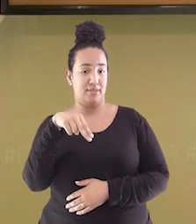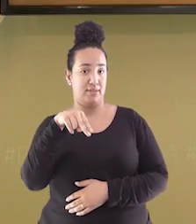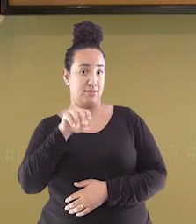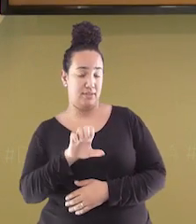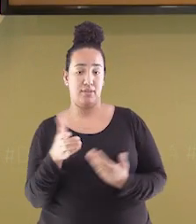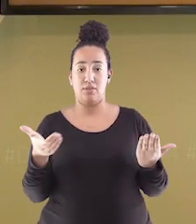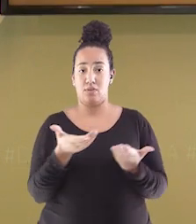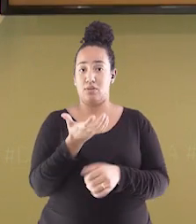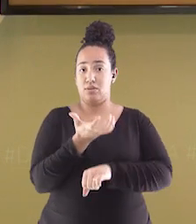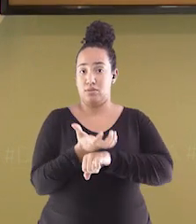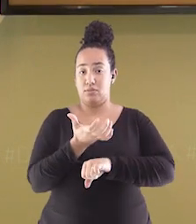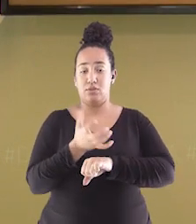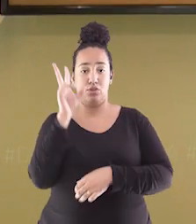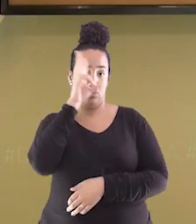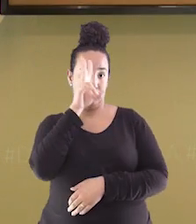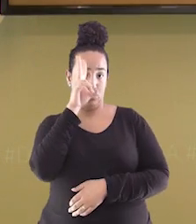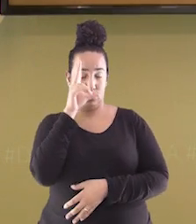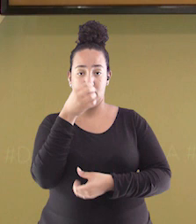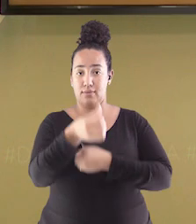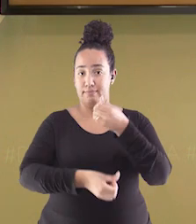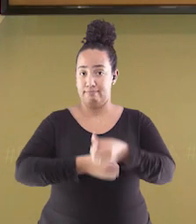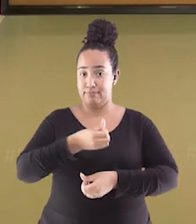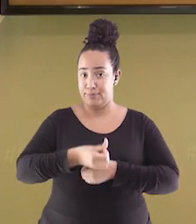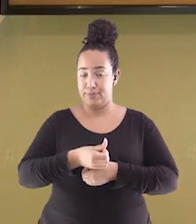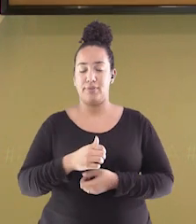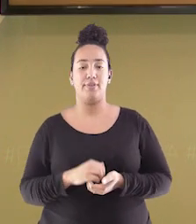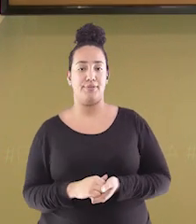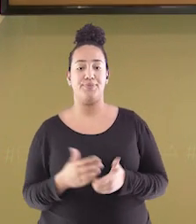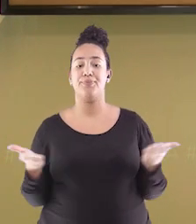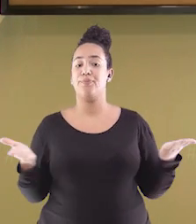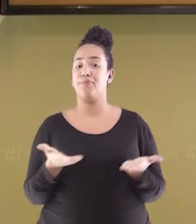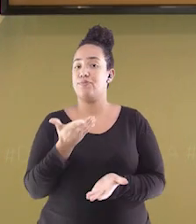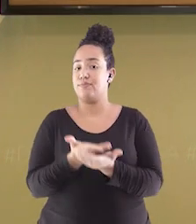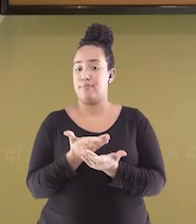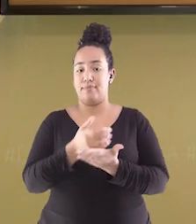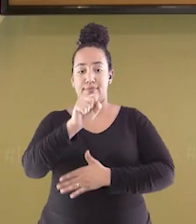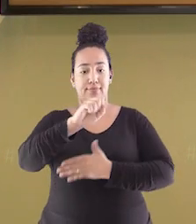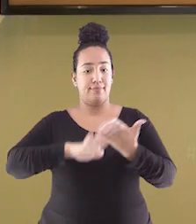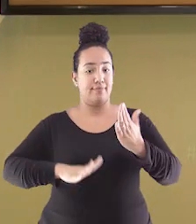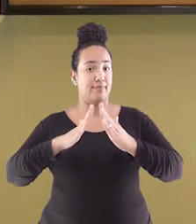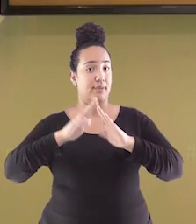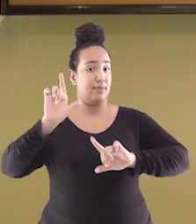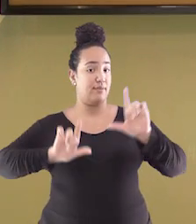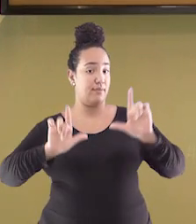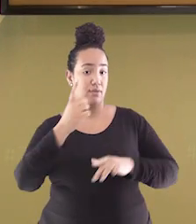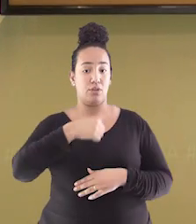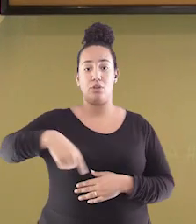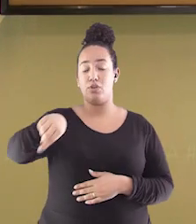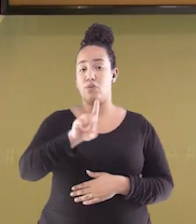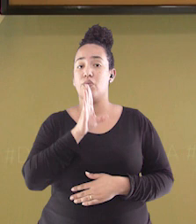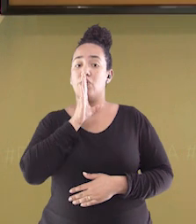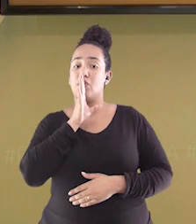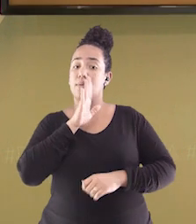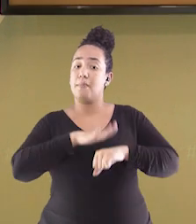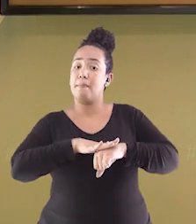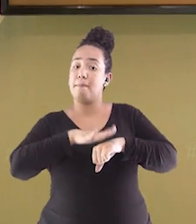Essa aula de história é para a educação de jovens e adultos. Na nossa aula de hoje, do Dever em Casa na TV, vamos